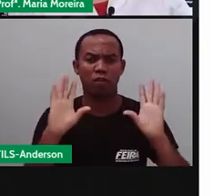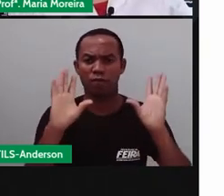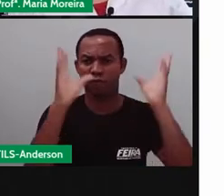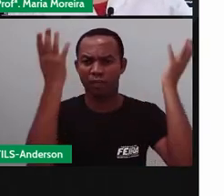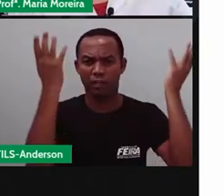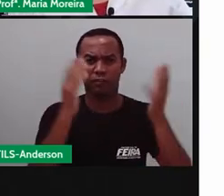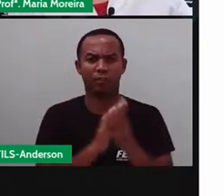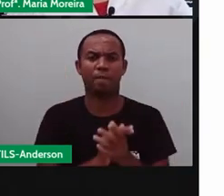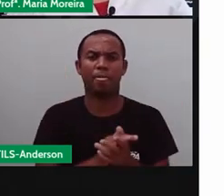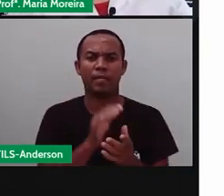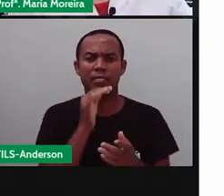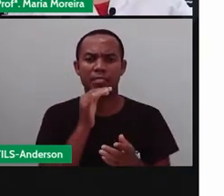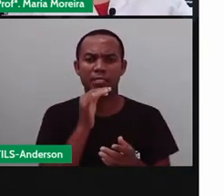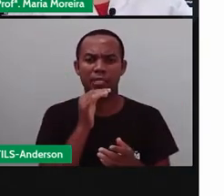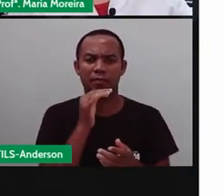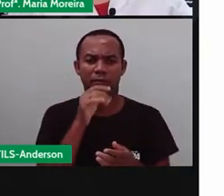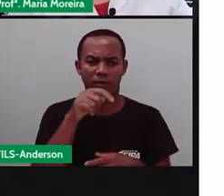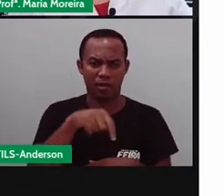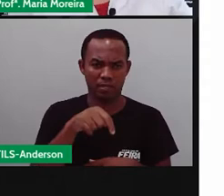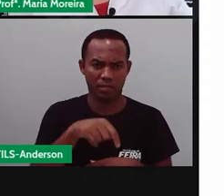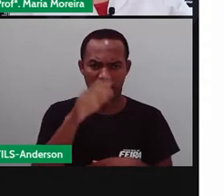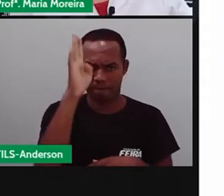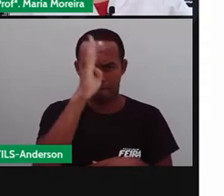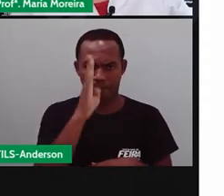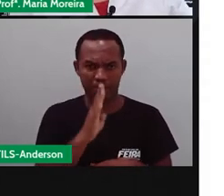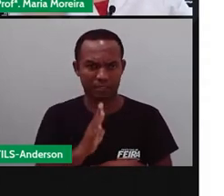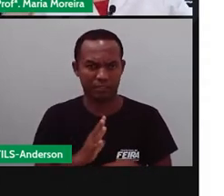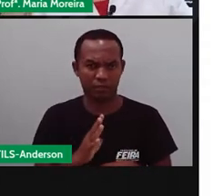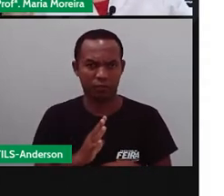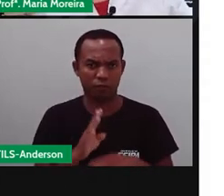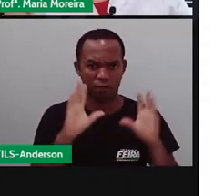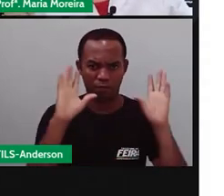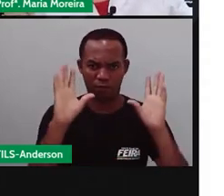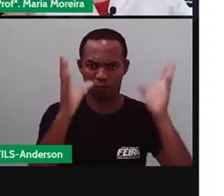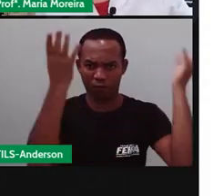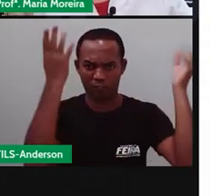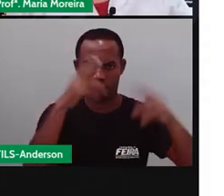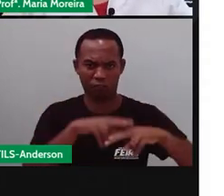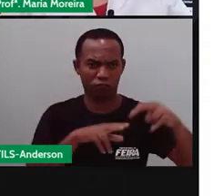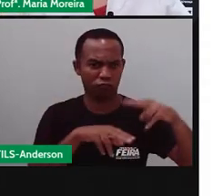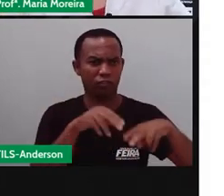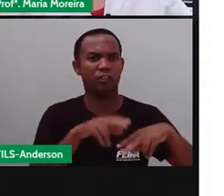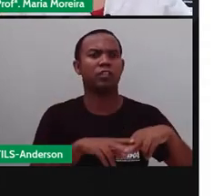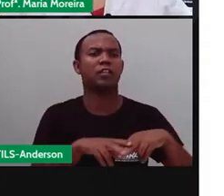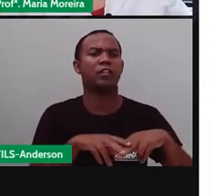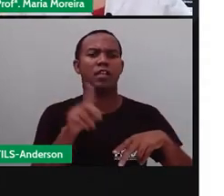comemoradas apenas aqui no Brasil, tá? Ela é comemorada em outros lugares também.